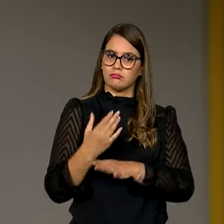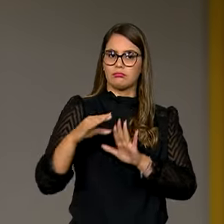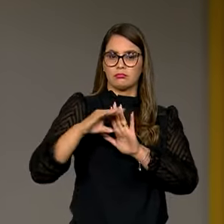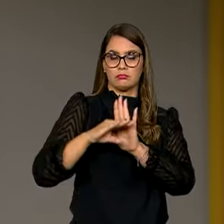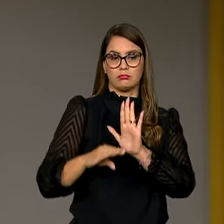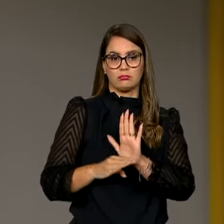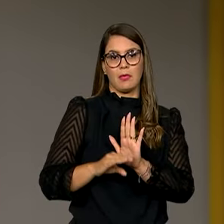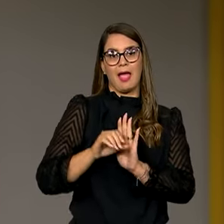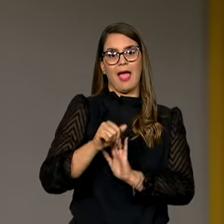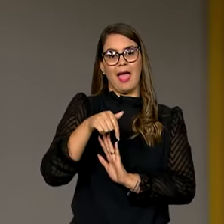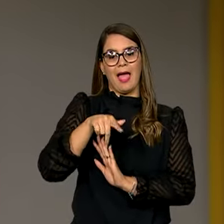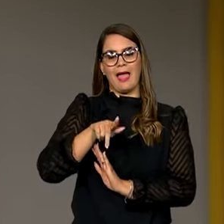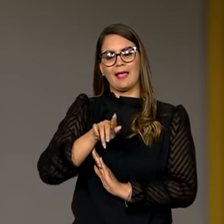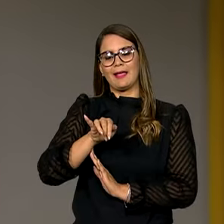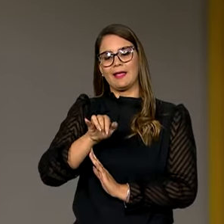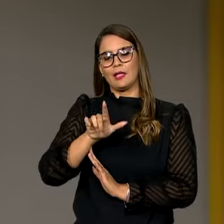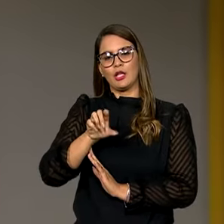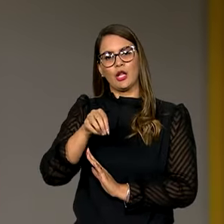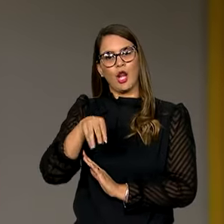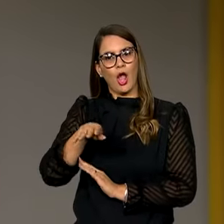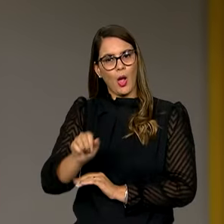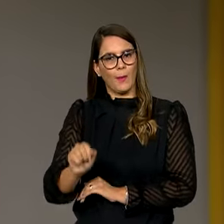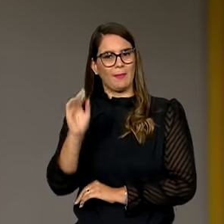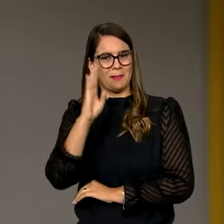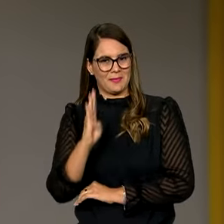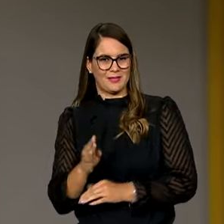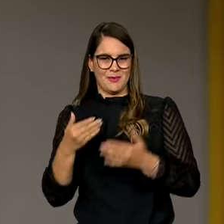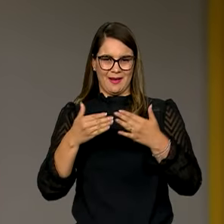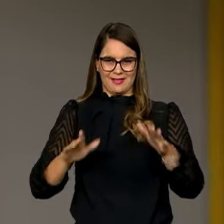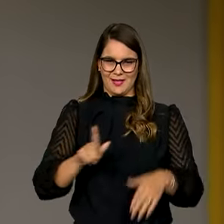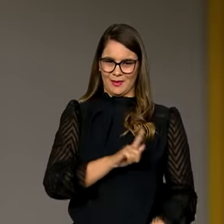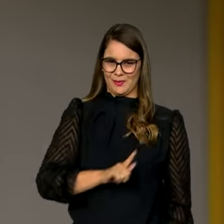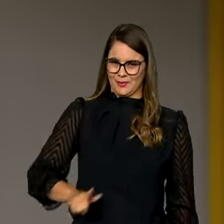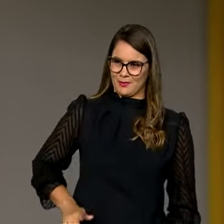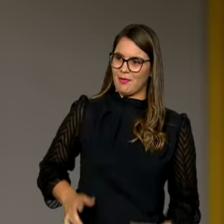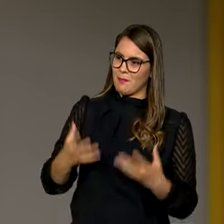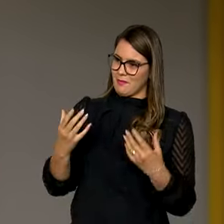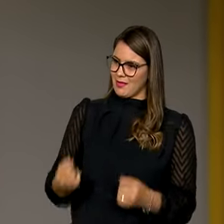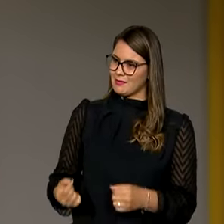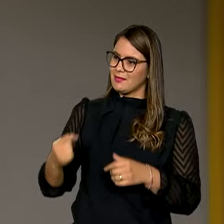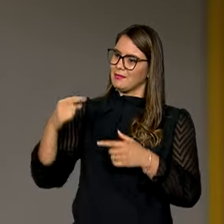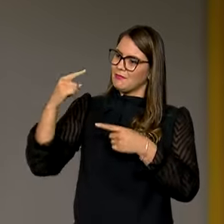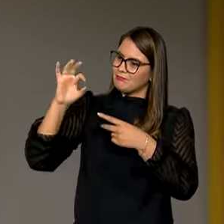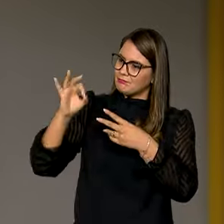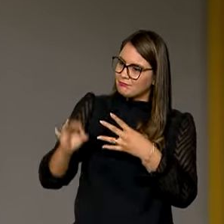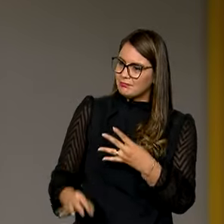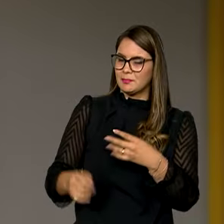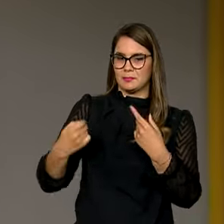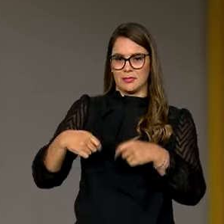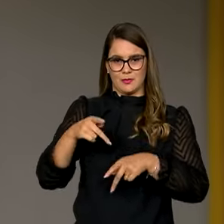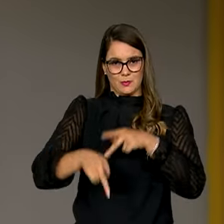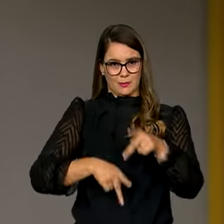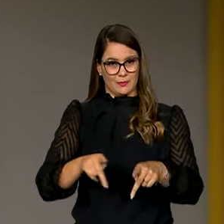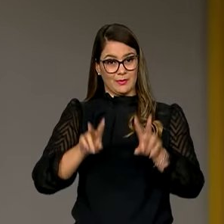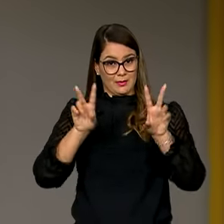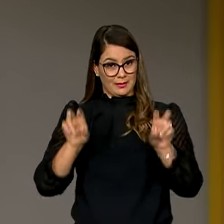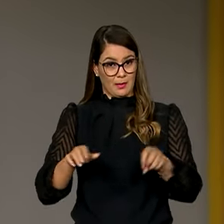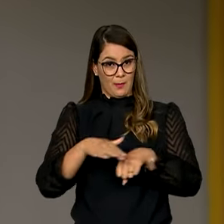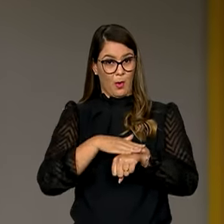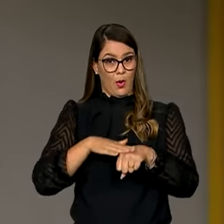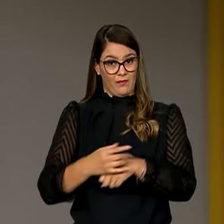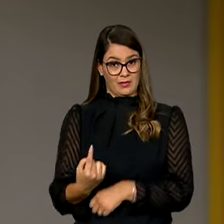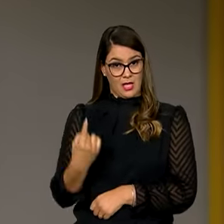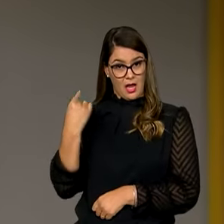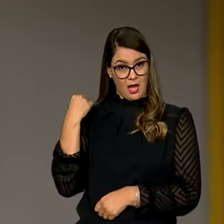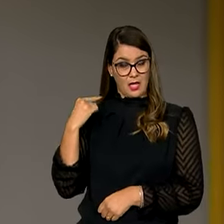programa Aquilomba Brasil, lançado pelo governo para atender as demandas dessa população. Sobre esse assunto, eu conversei